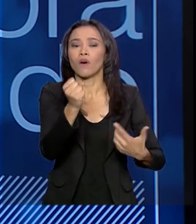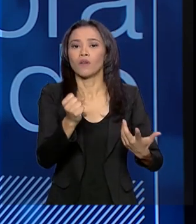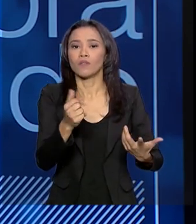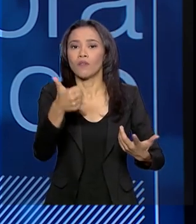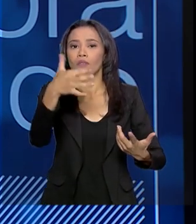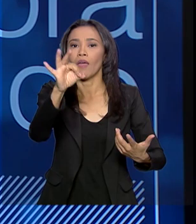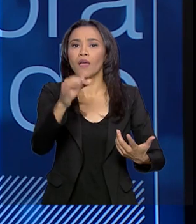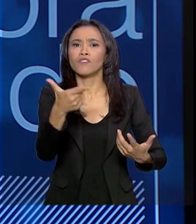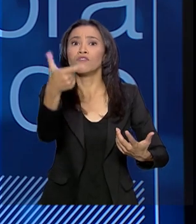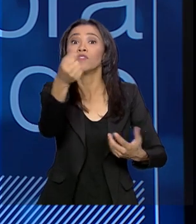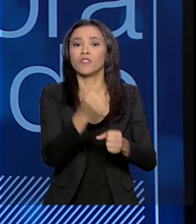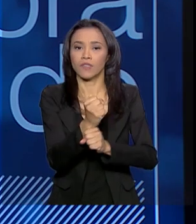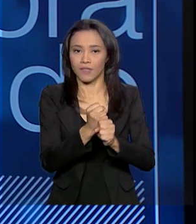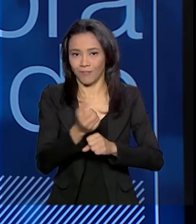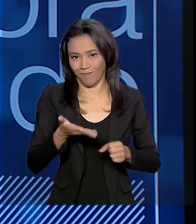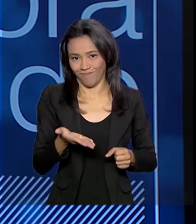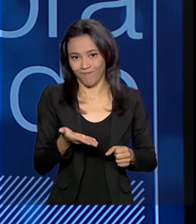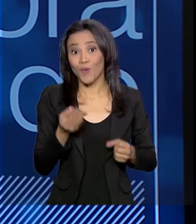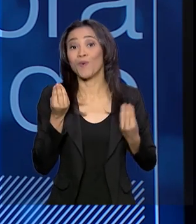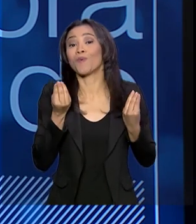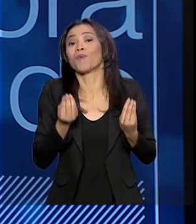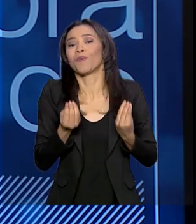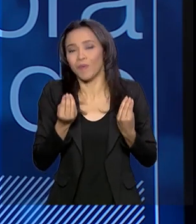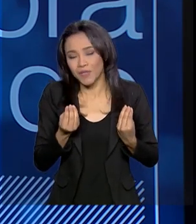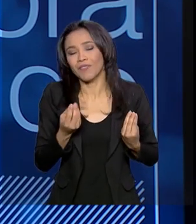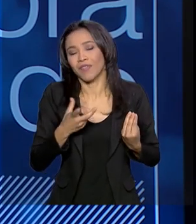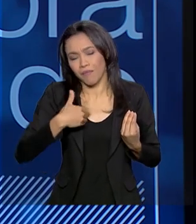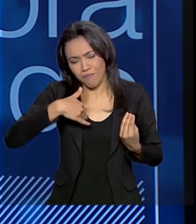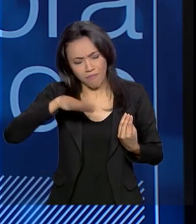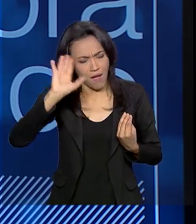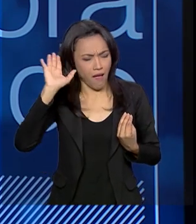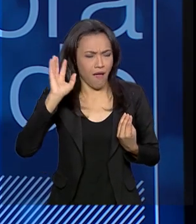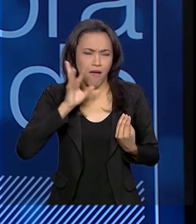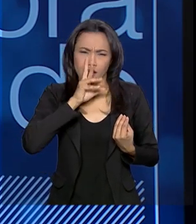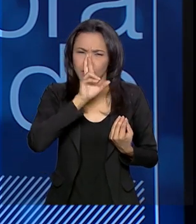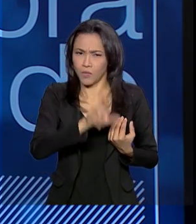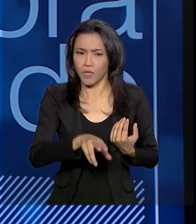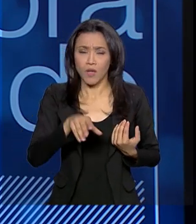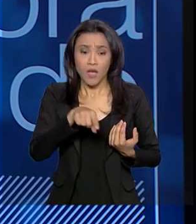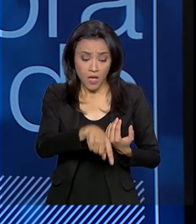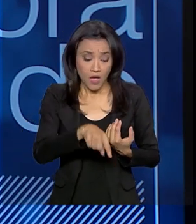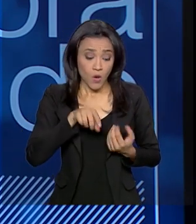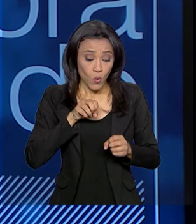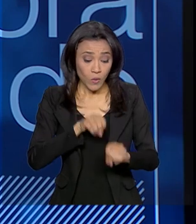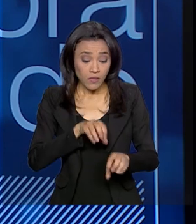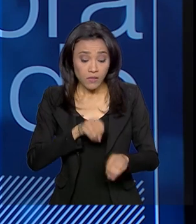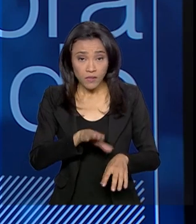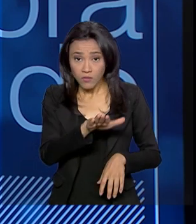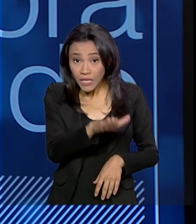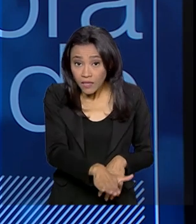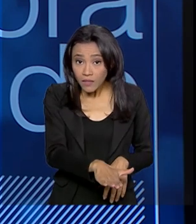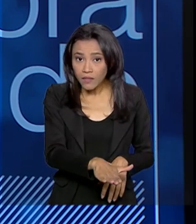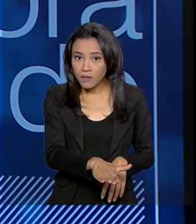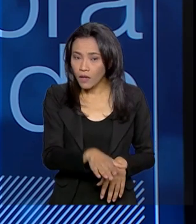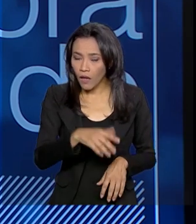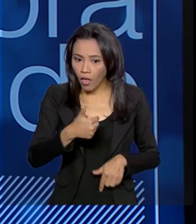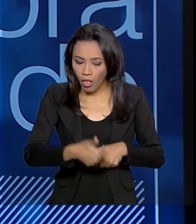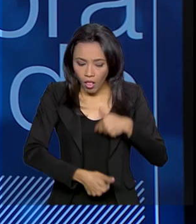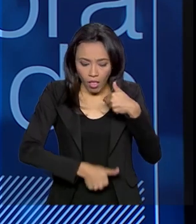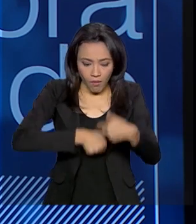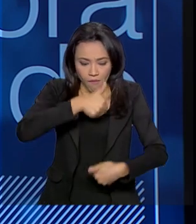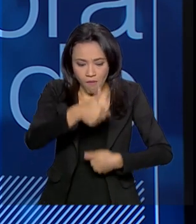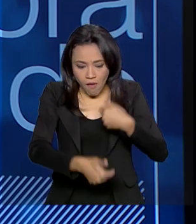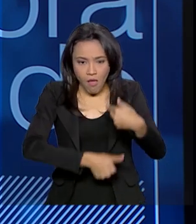10, 20 anos, como que a vai ter muito mais resultado, né? A formação de uma criança, ela é intensa, ela